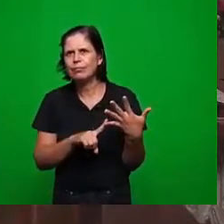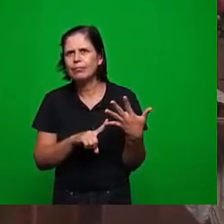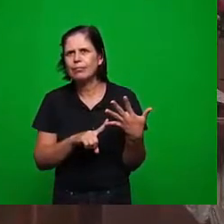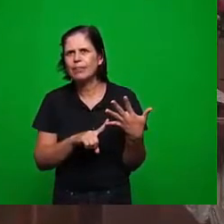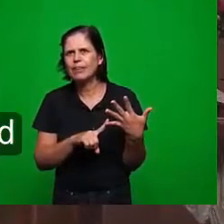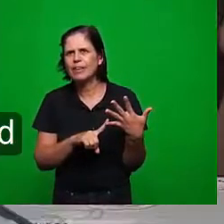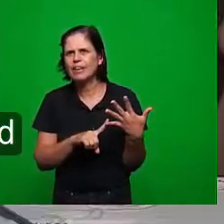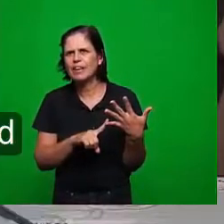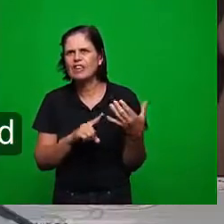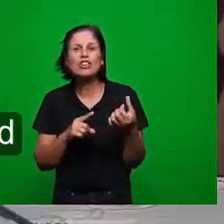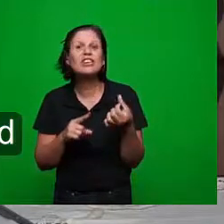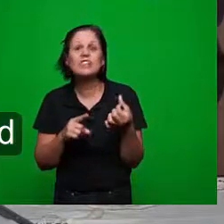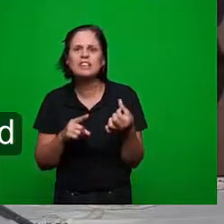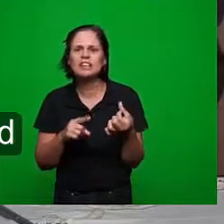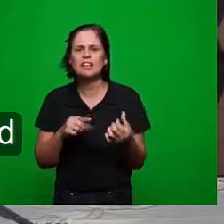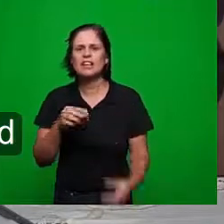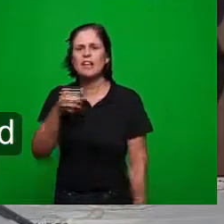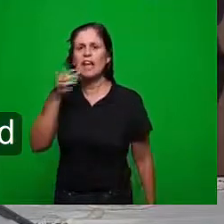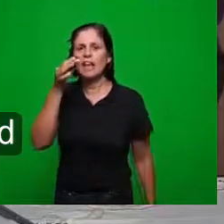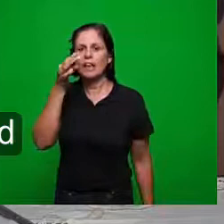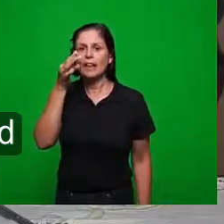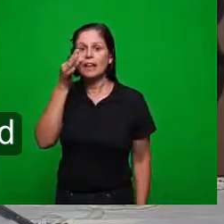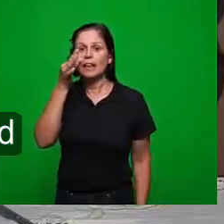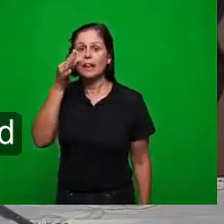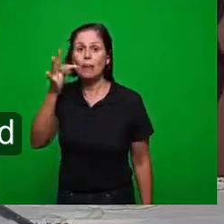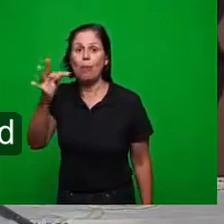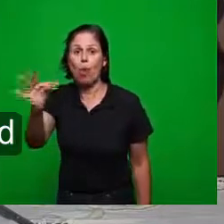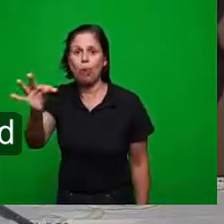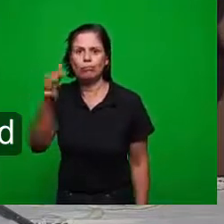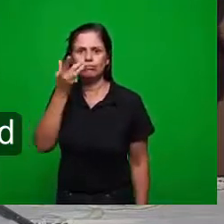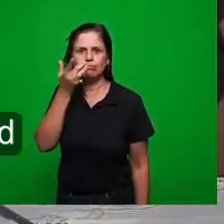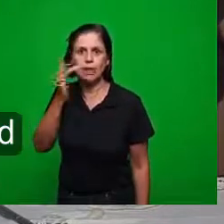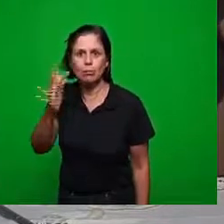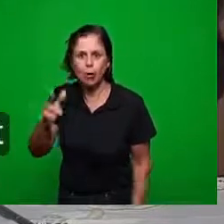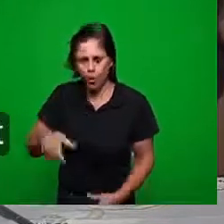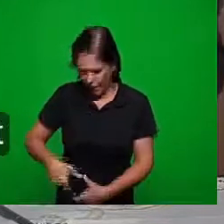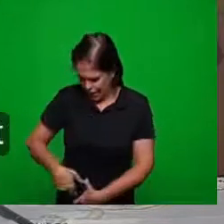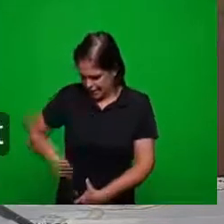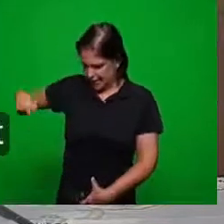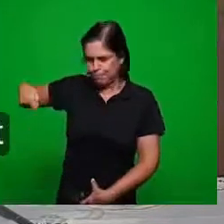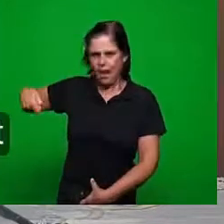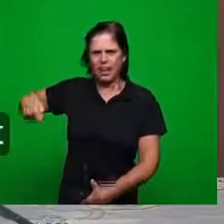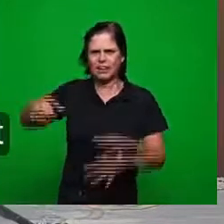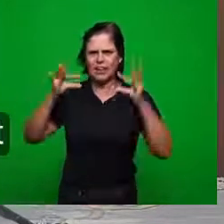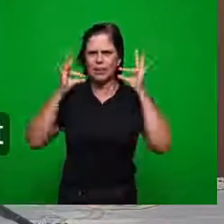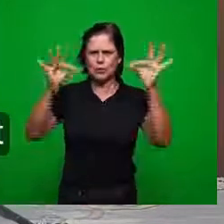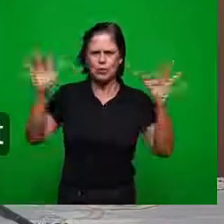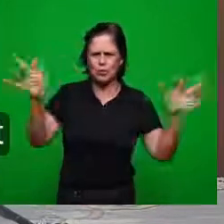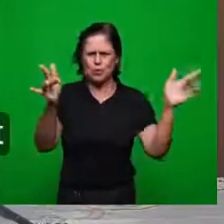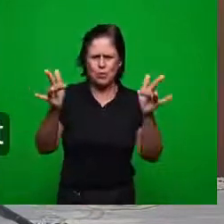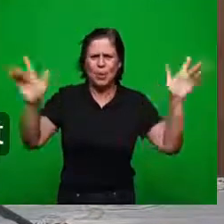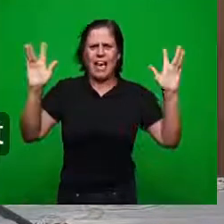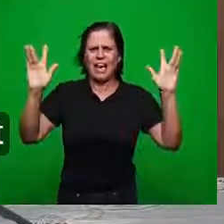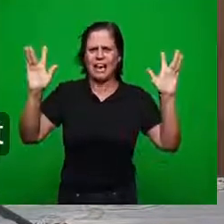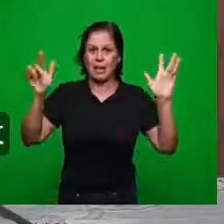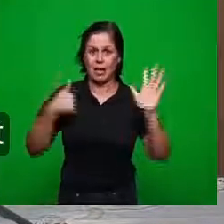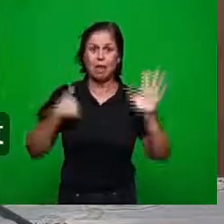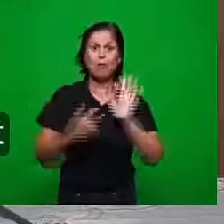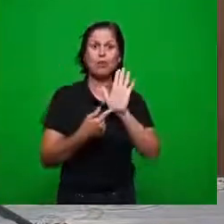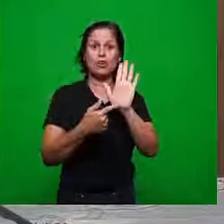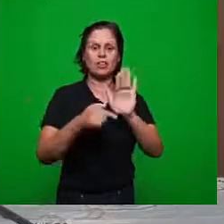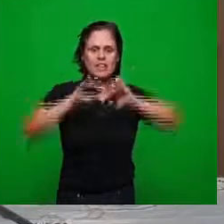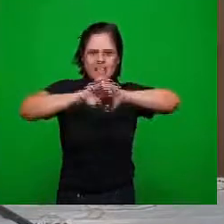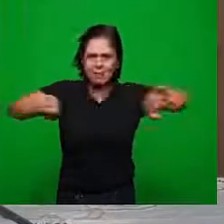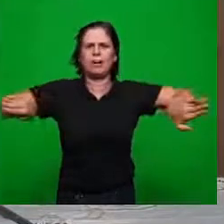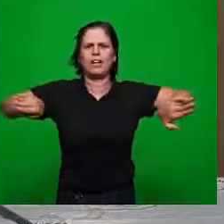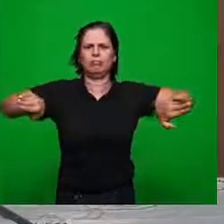agora ele diz assim temor bem com a espada agora aguda de dois fios eu vou mostrar o que é carne e o que